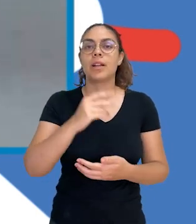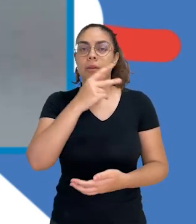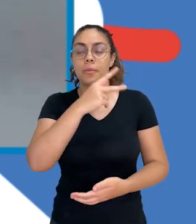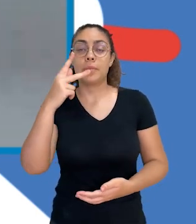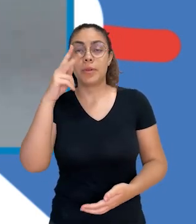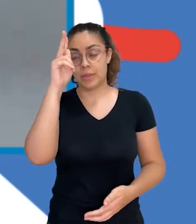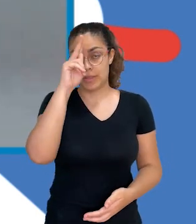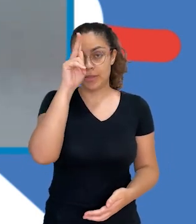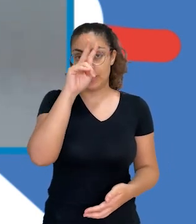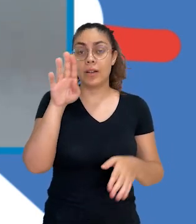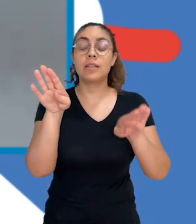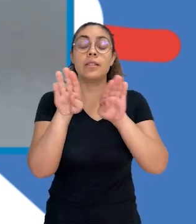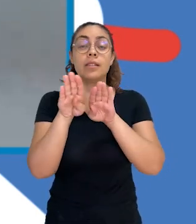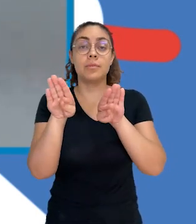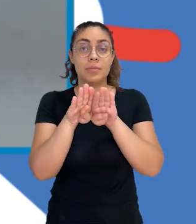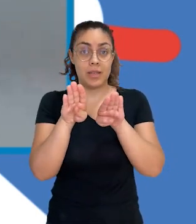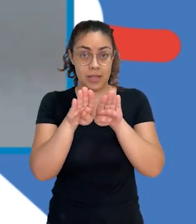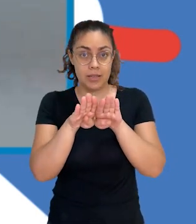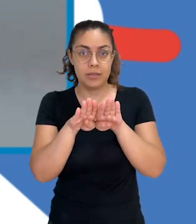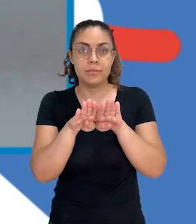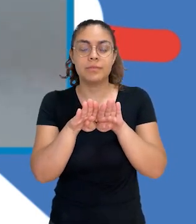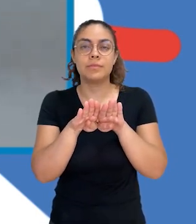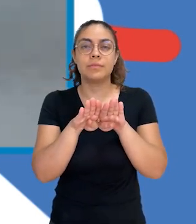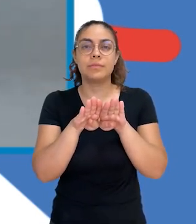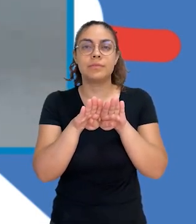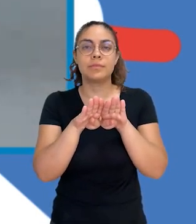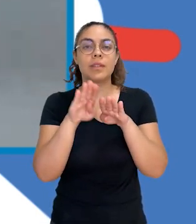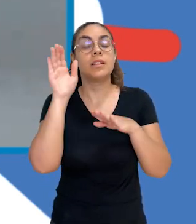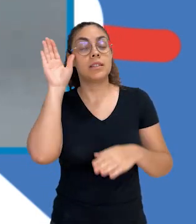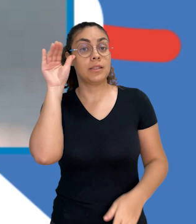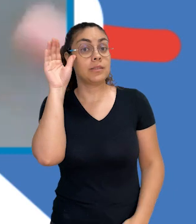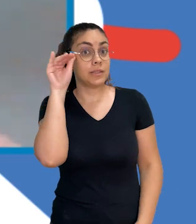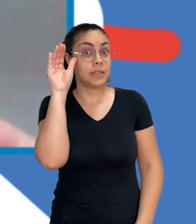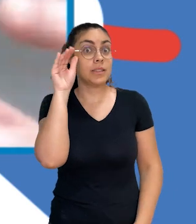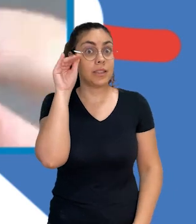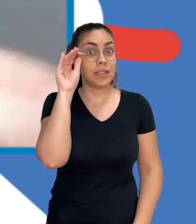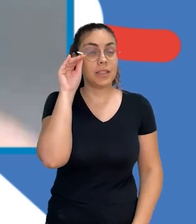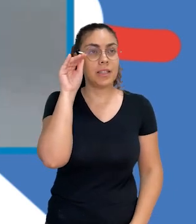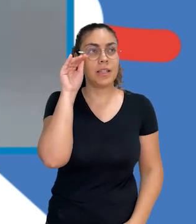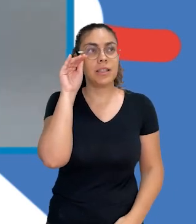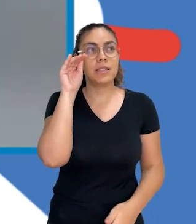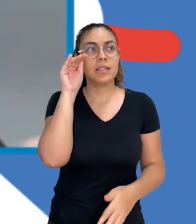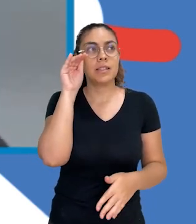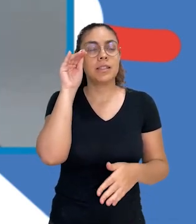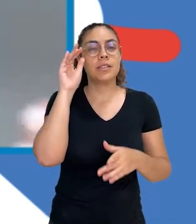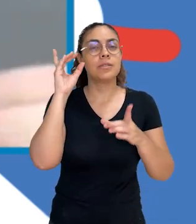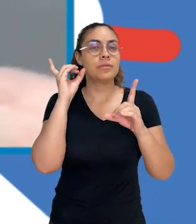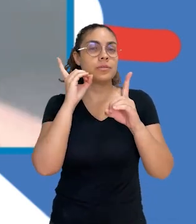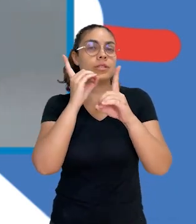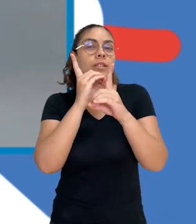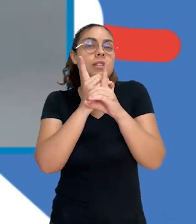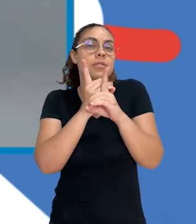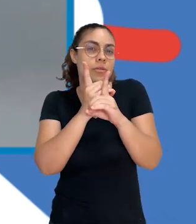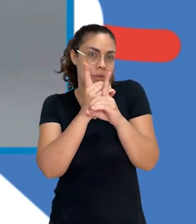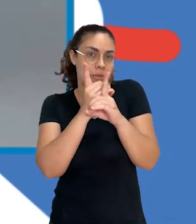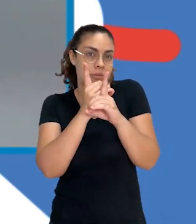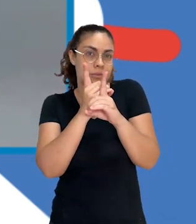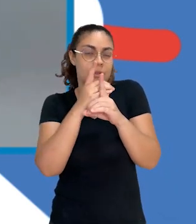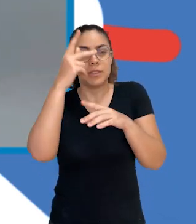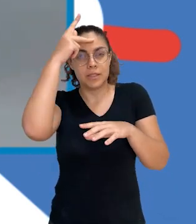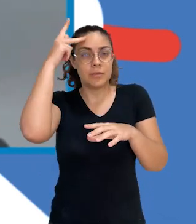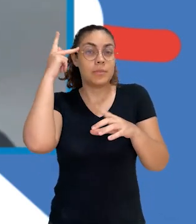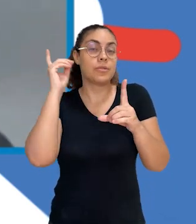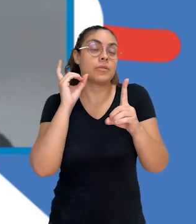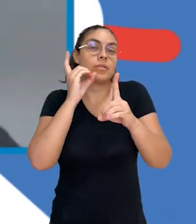professor de História, eu também tenho um certo interesse nos encontros, nos encontros entre culturas.